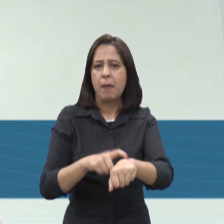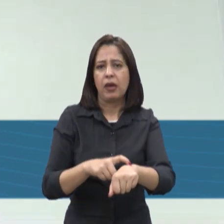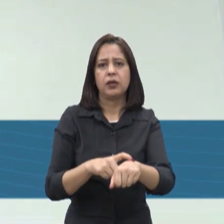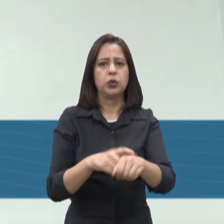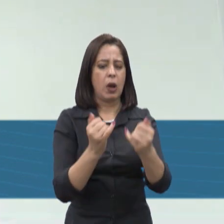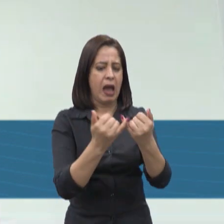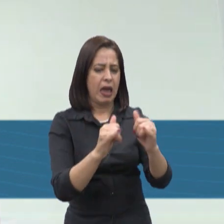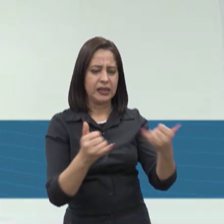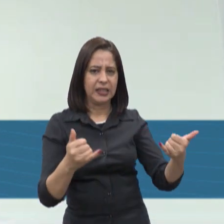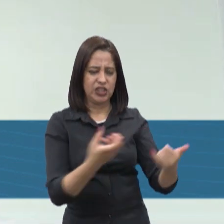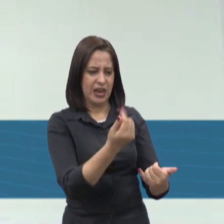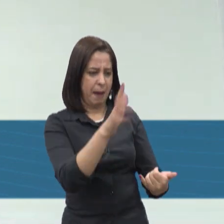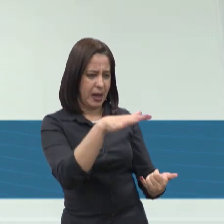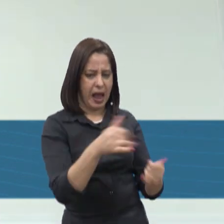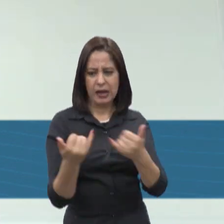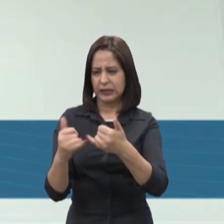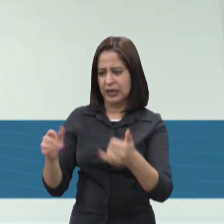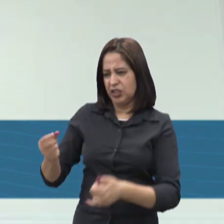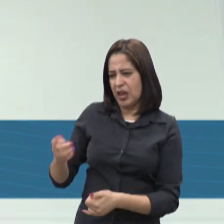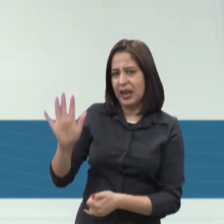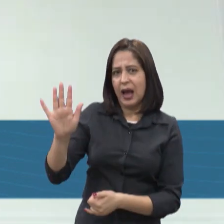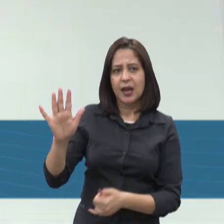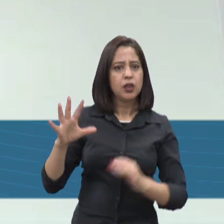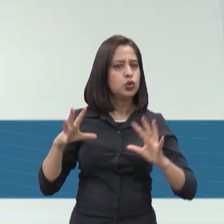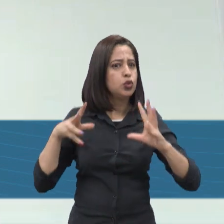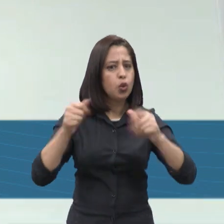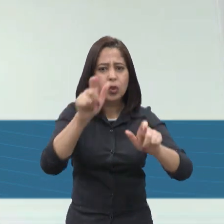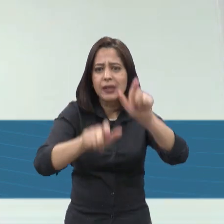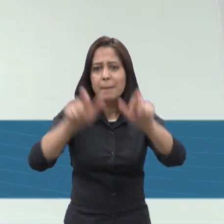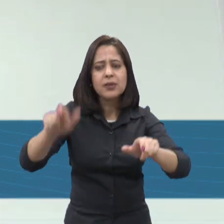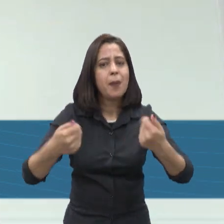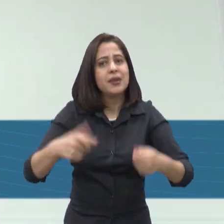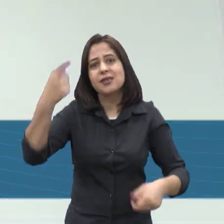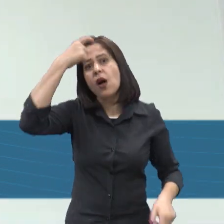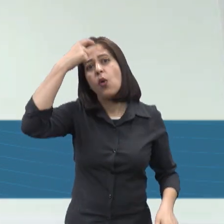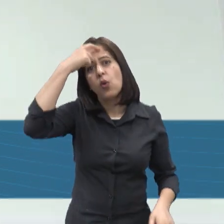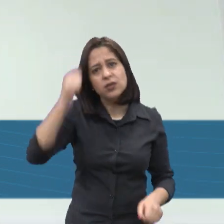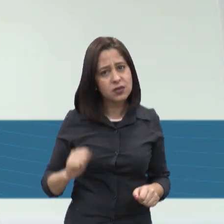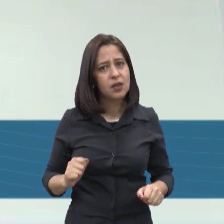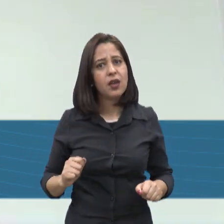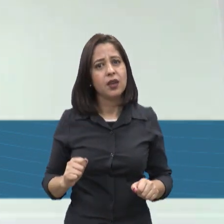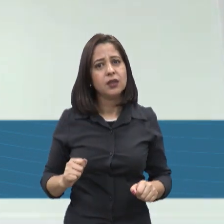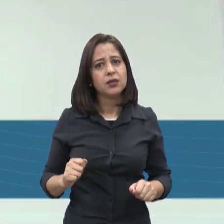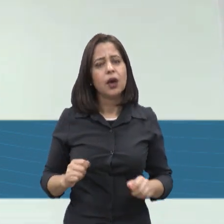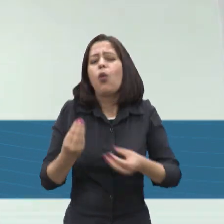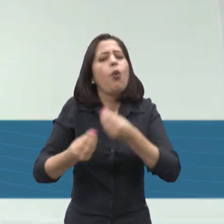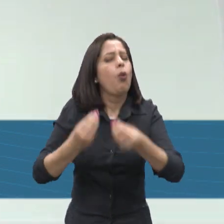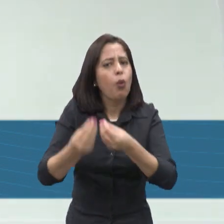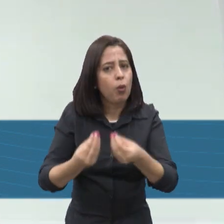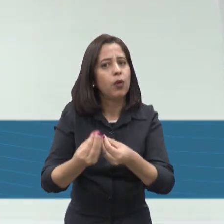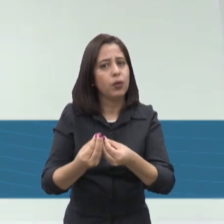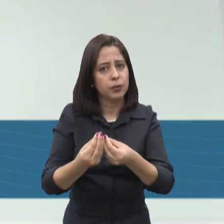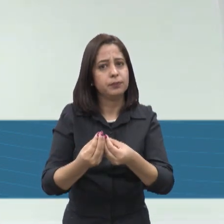mais barata, acho que todo usuário tem que ser consciente. Consciente de que maneira? É